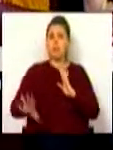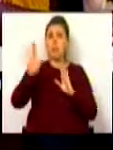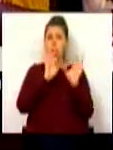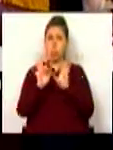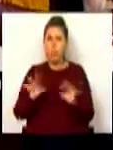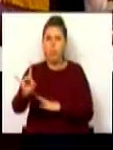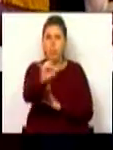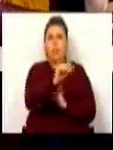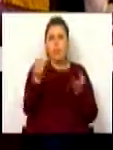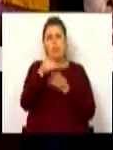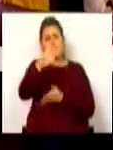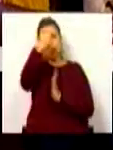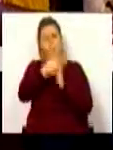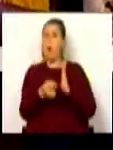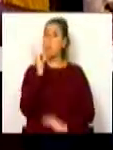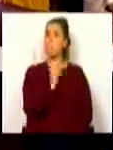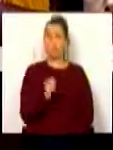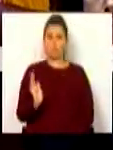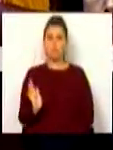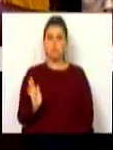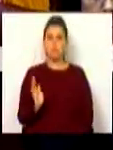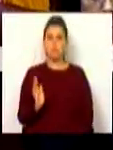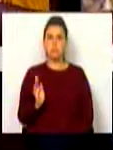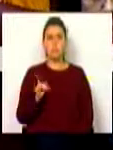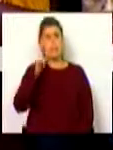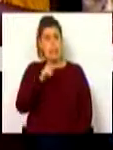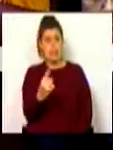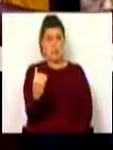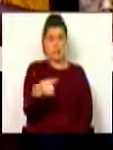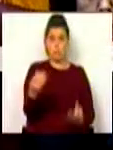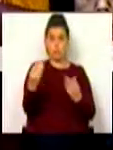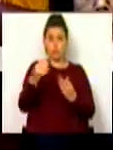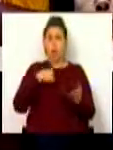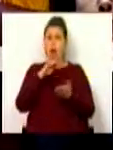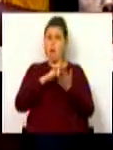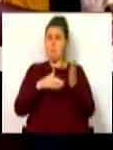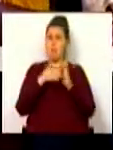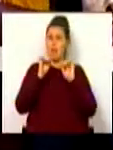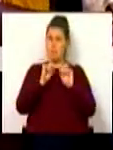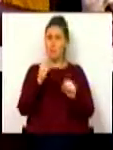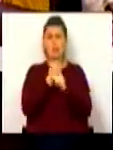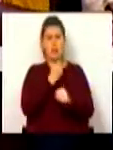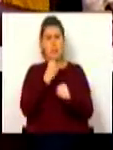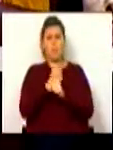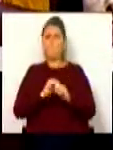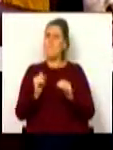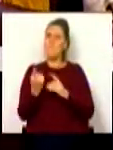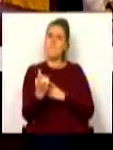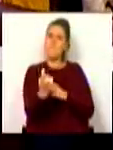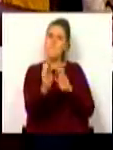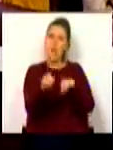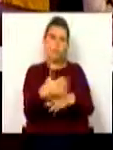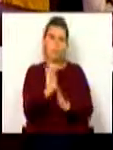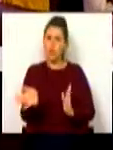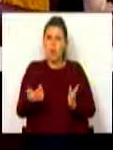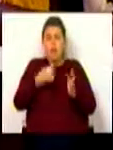Território, é um documento obrigatório. E aquele que temos porque o seu plano de ação já está caduco. E aquele